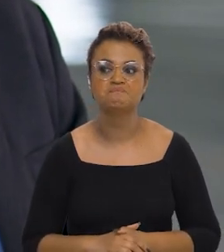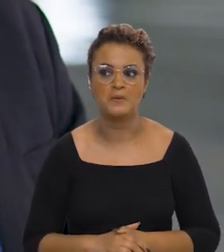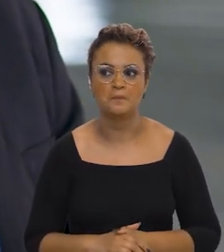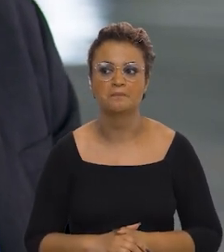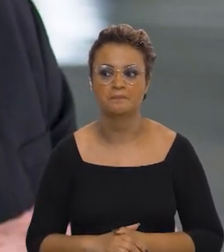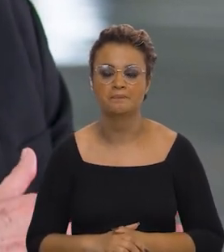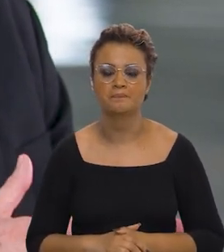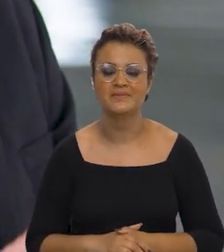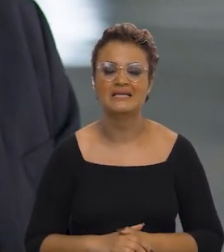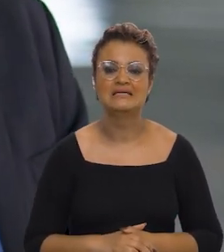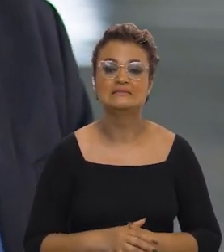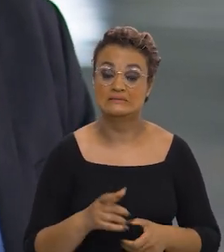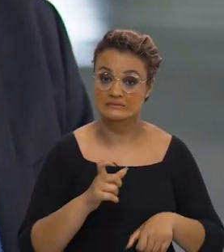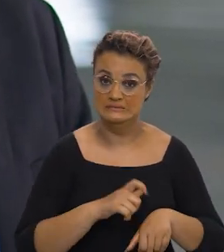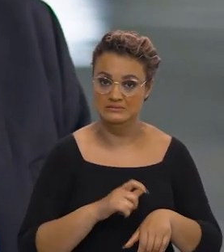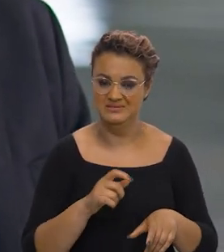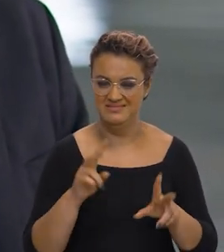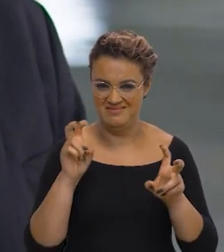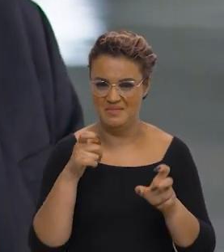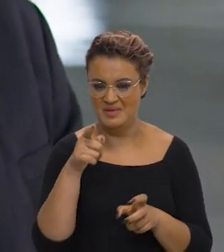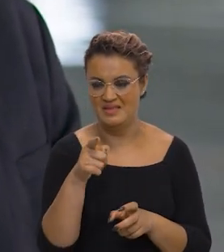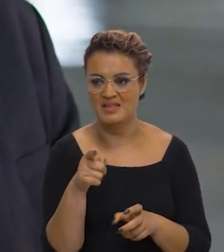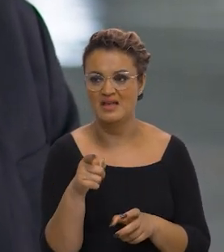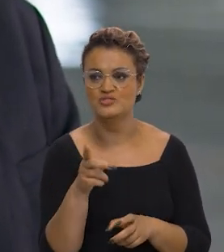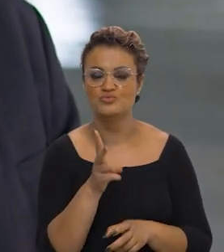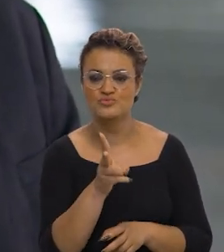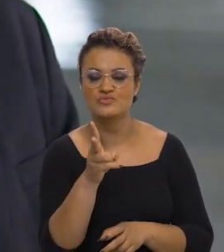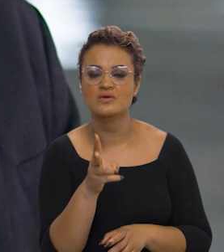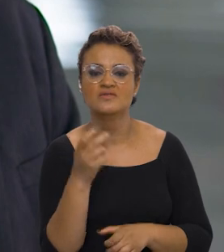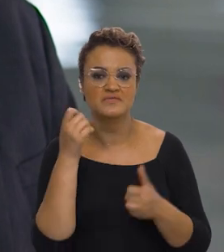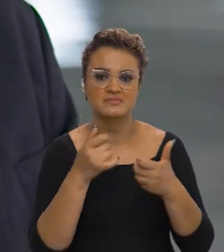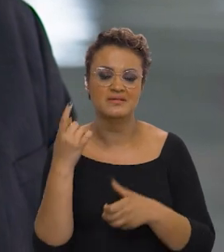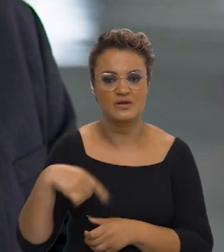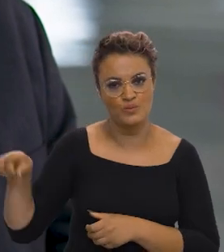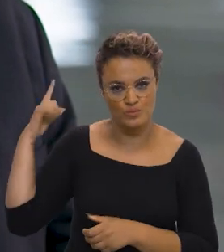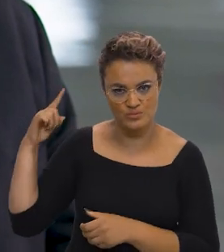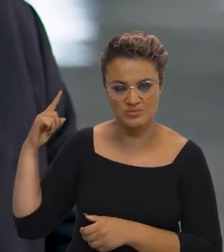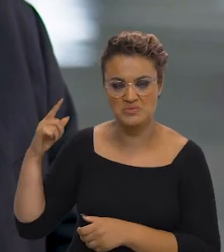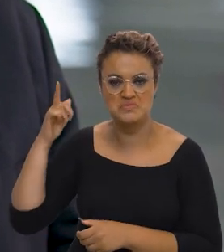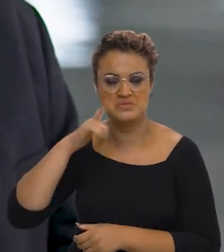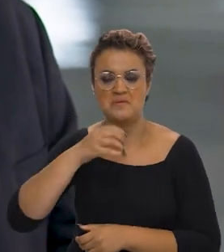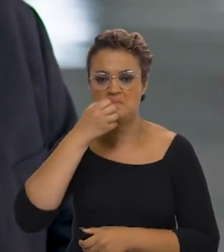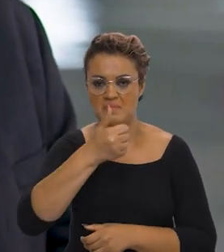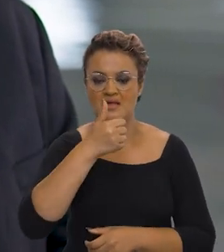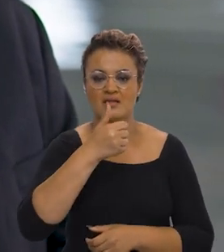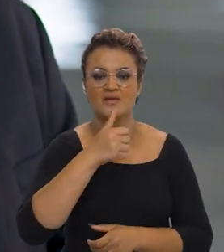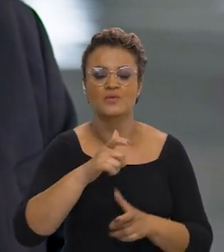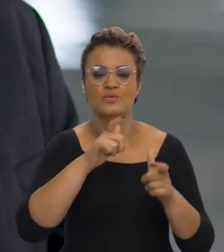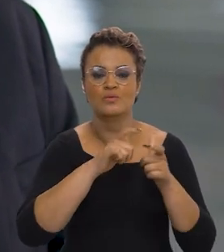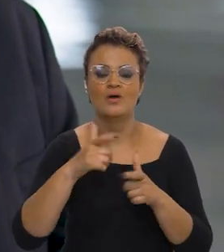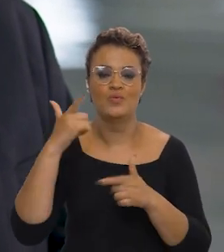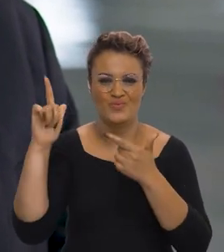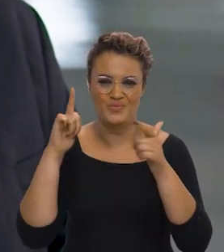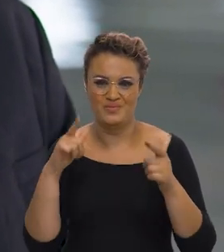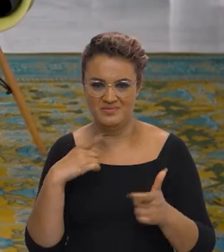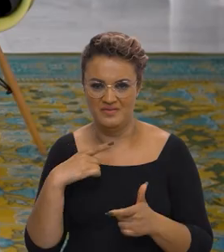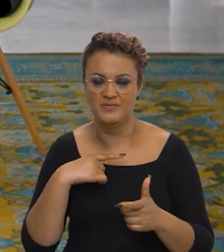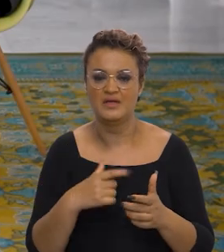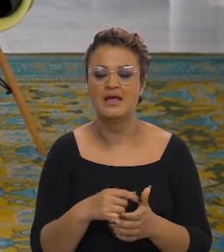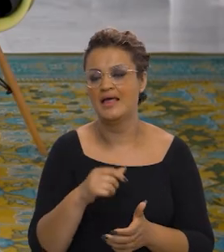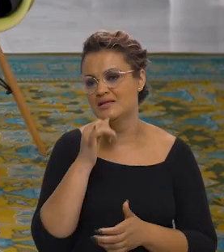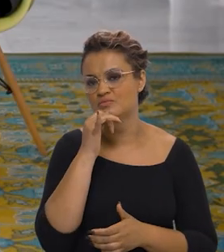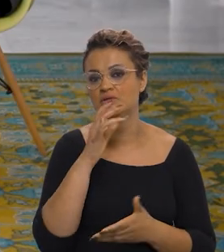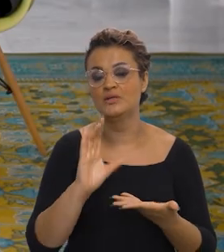Nesse ponto, gente está mantendo o que foi de também exitoso e de sucesso nos parques anteriores.